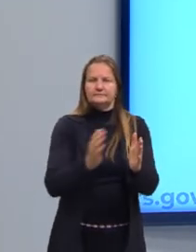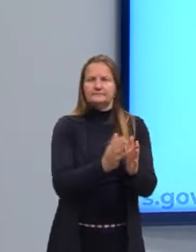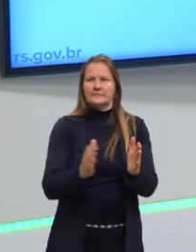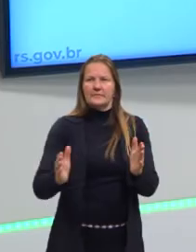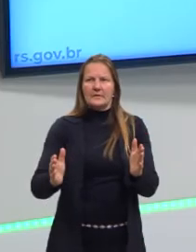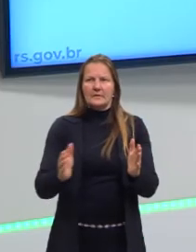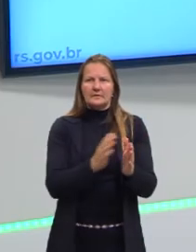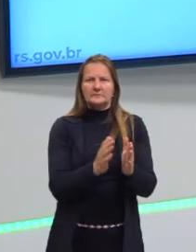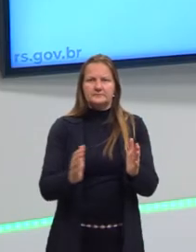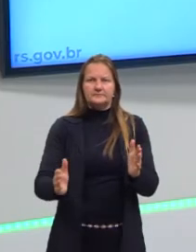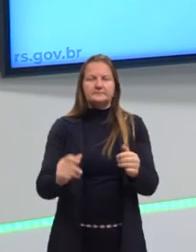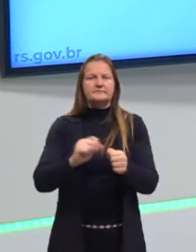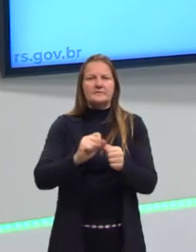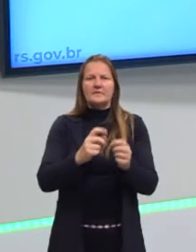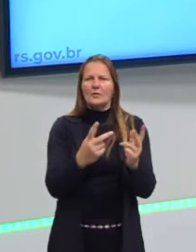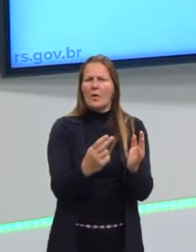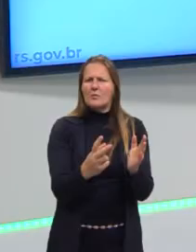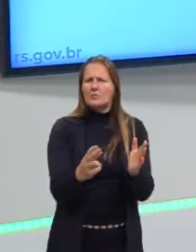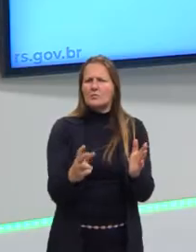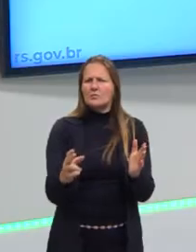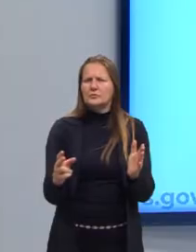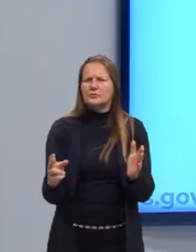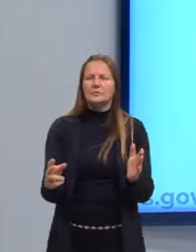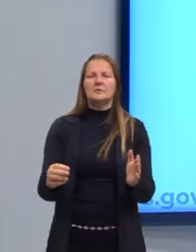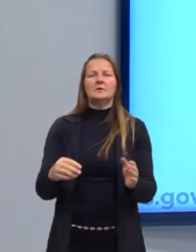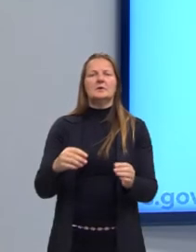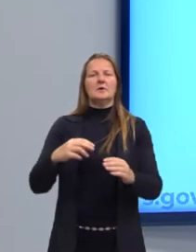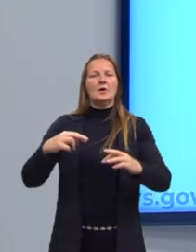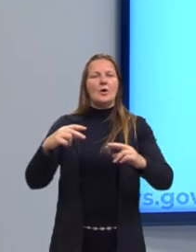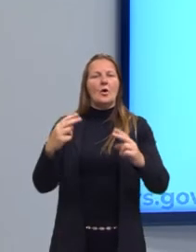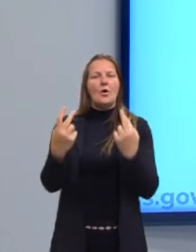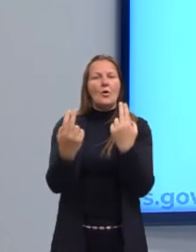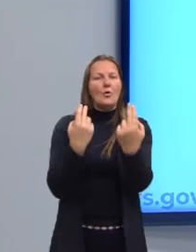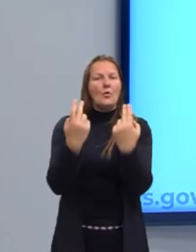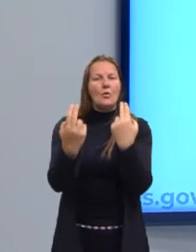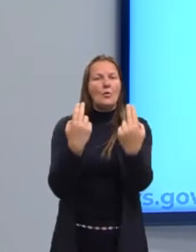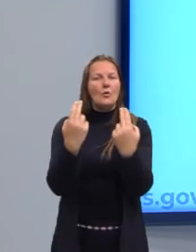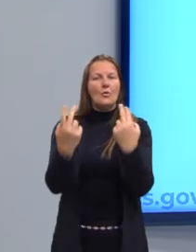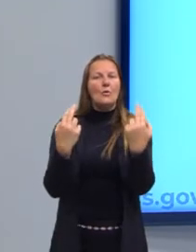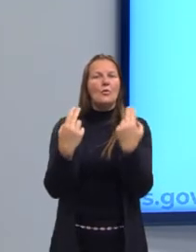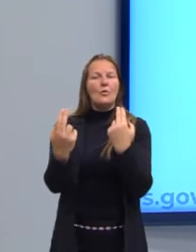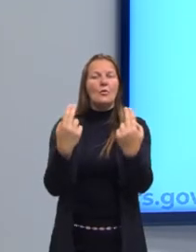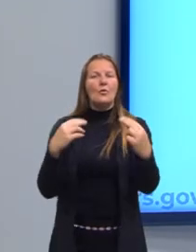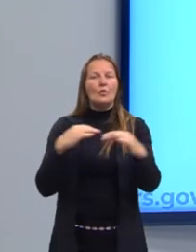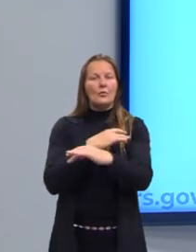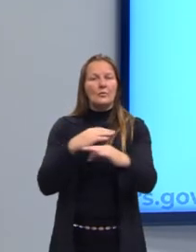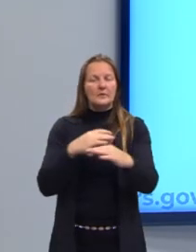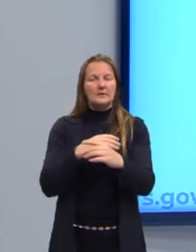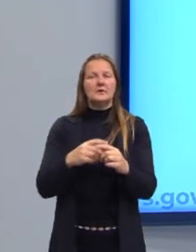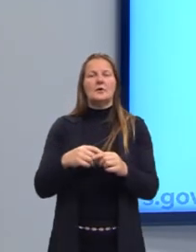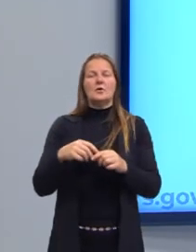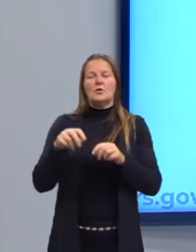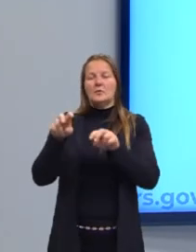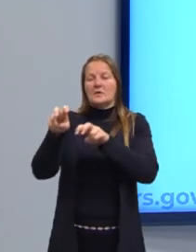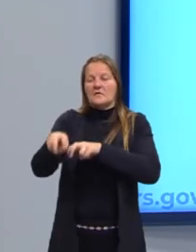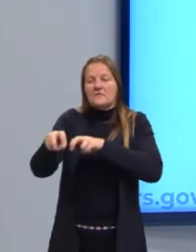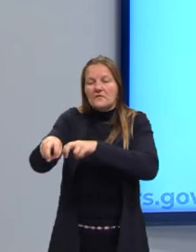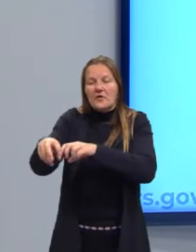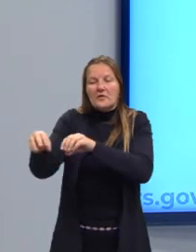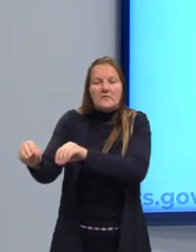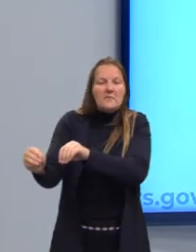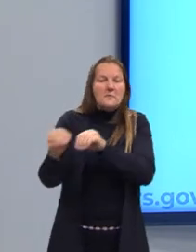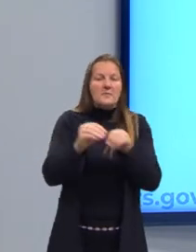consumo de massa. E passa por todo esse processo de urbanização, do êxodo rural, a construção das cidades,